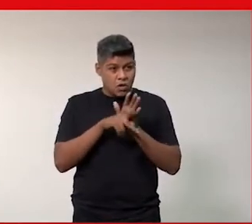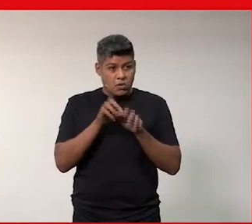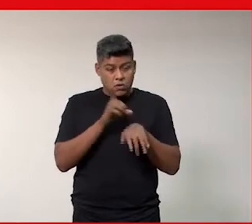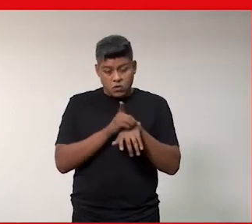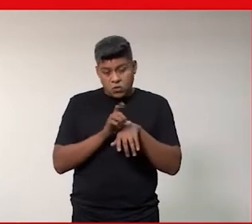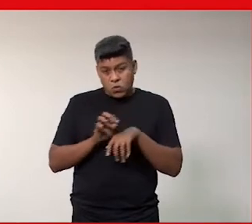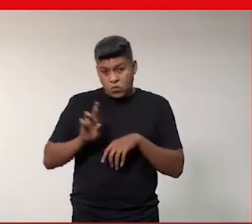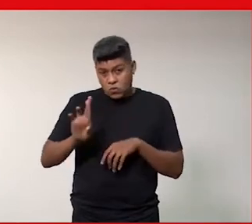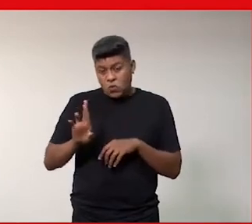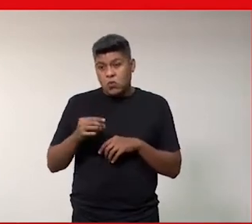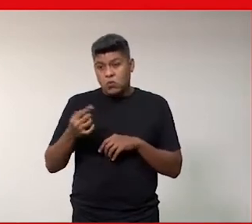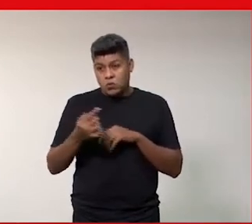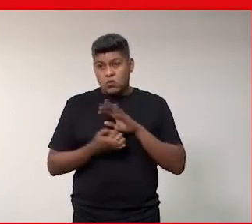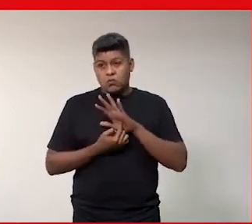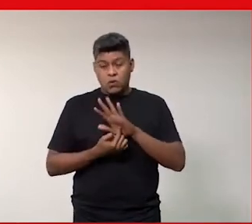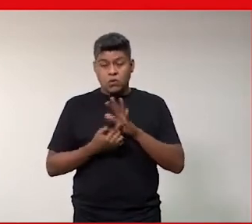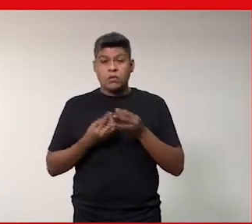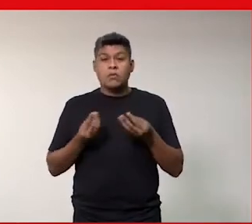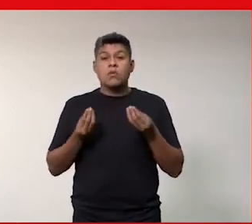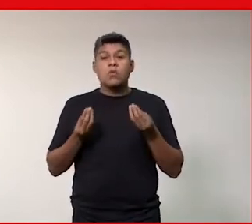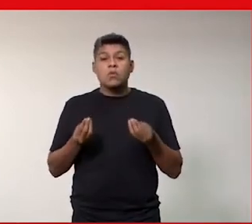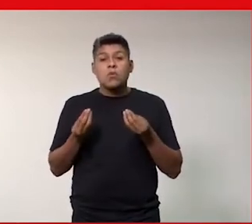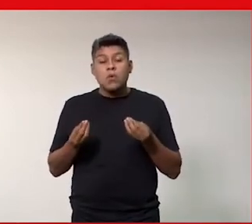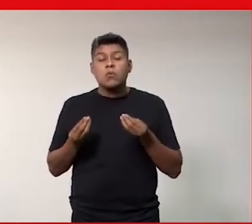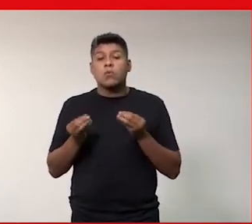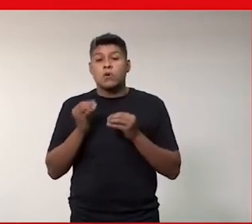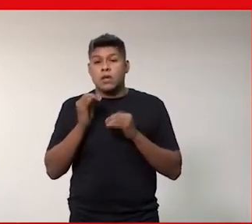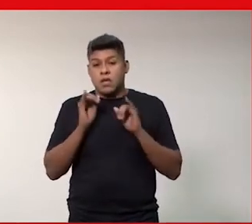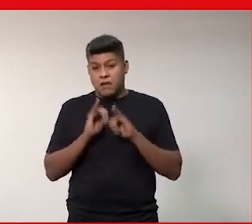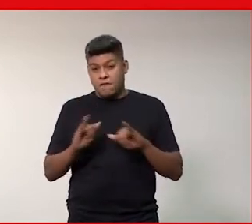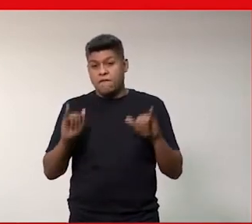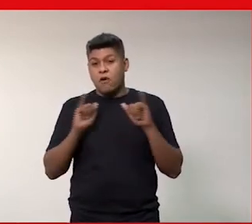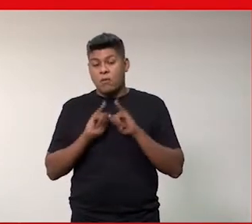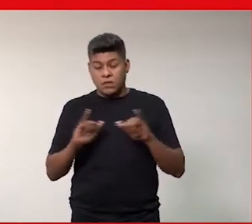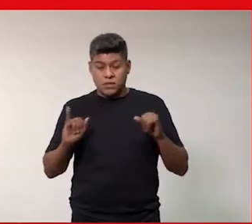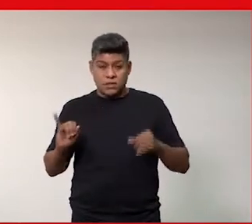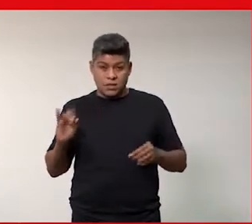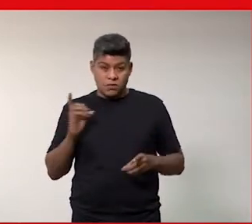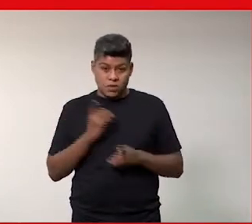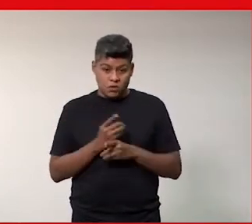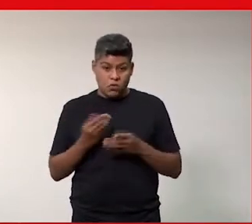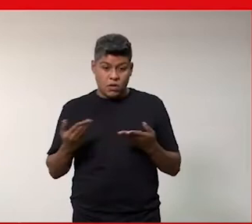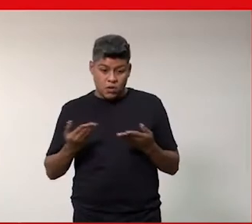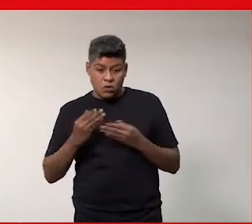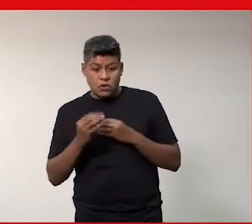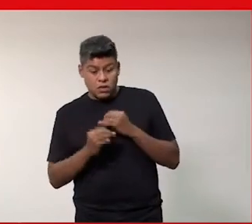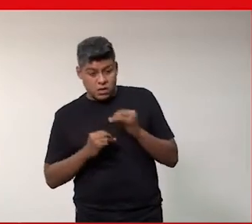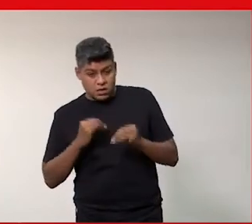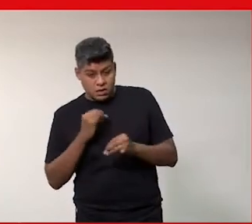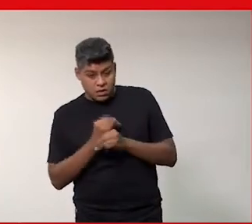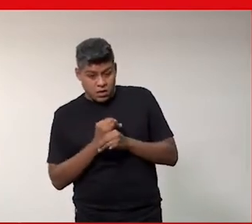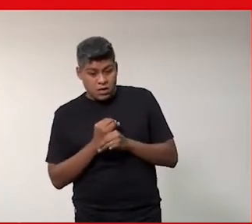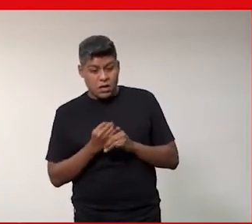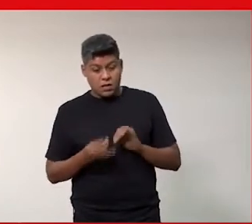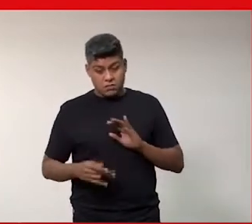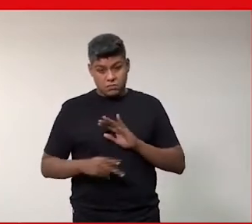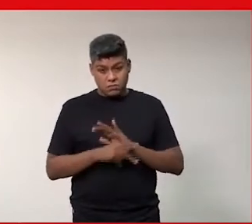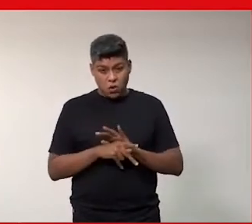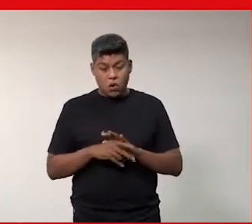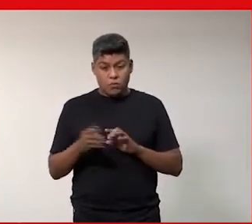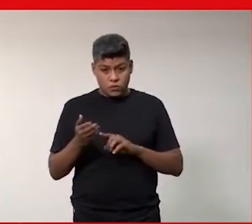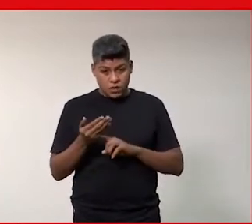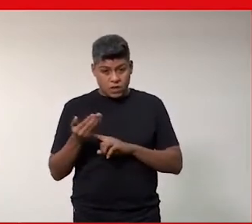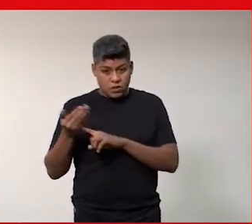nós mostramos como que as informações que elas encontram atualmente na internet sobre o mercado de